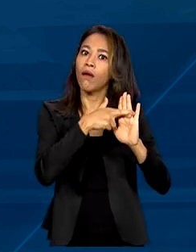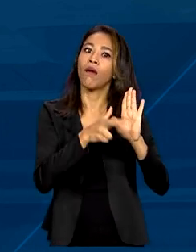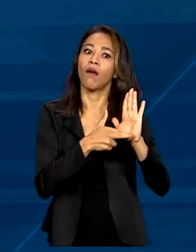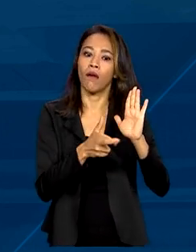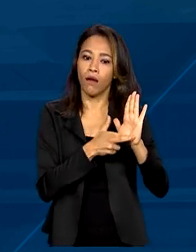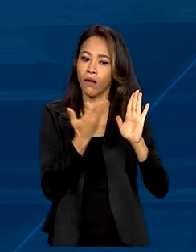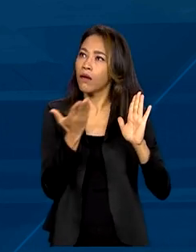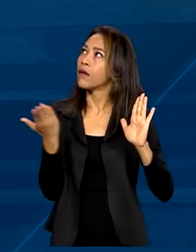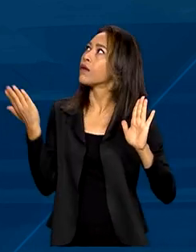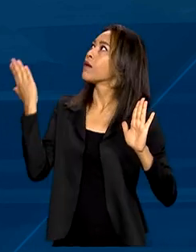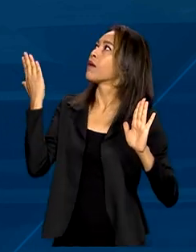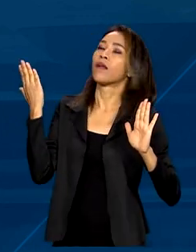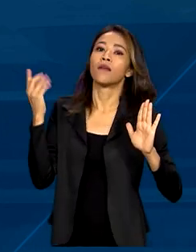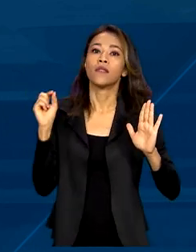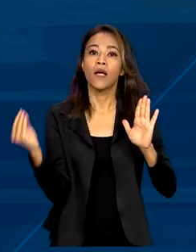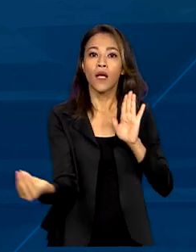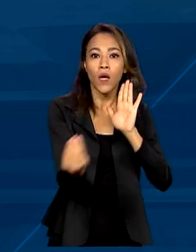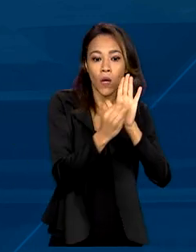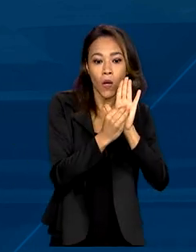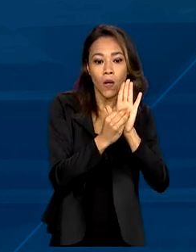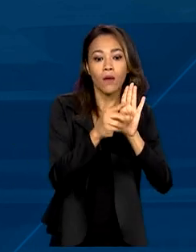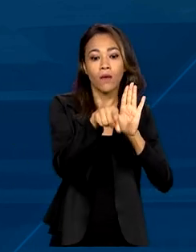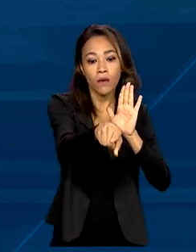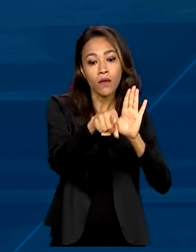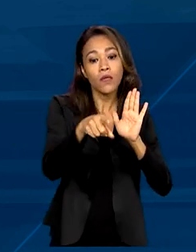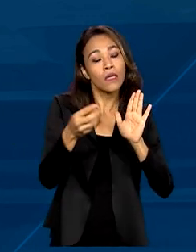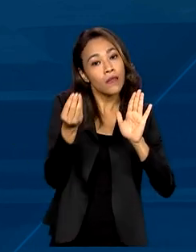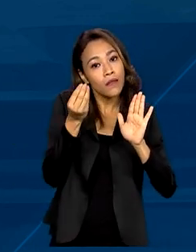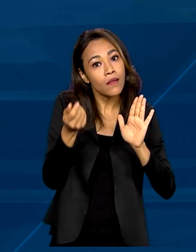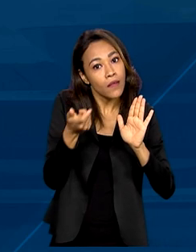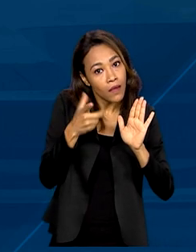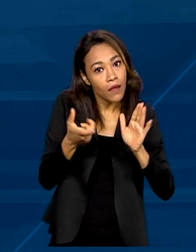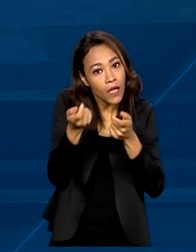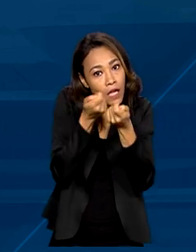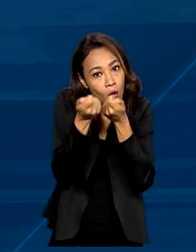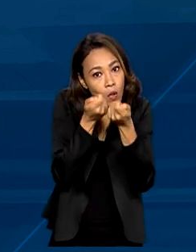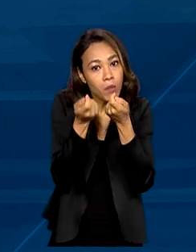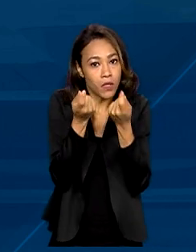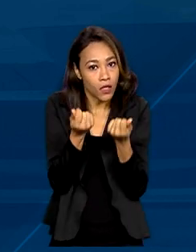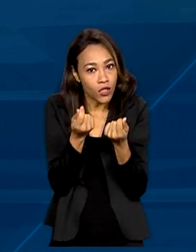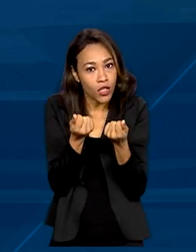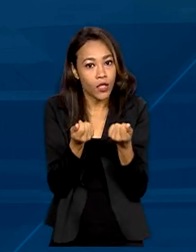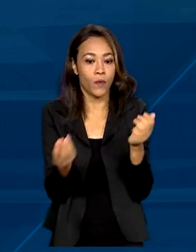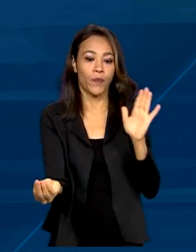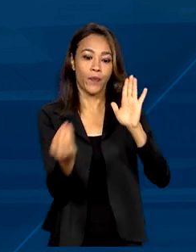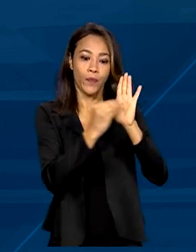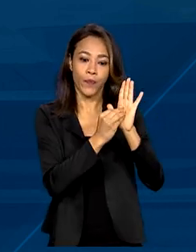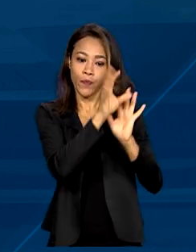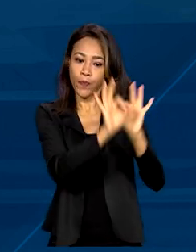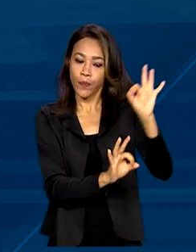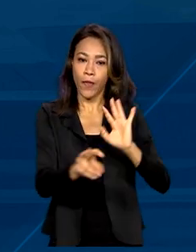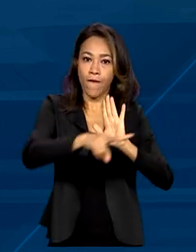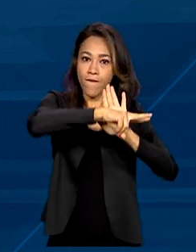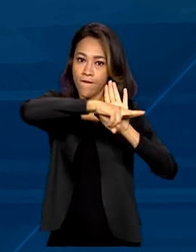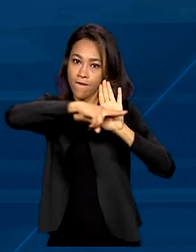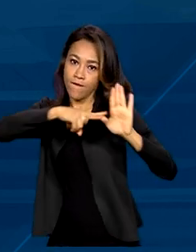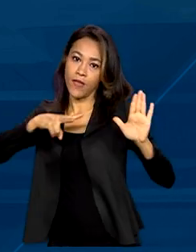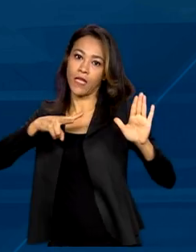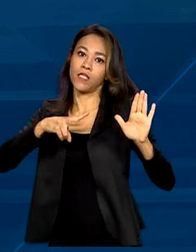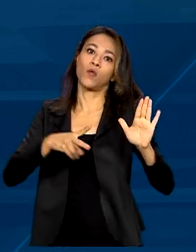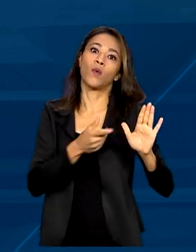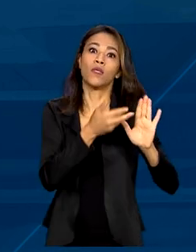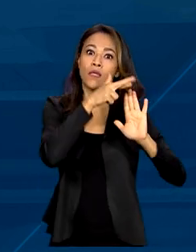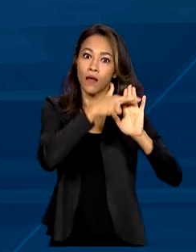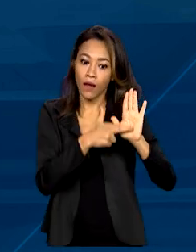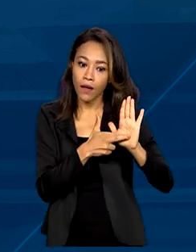LDO fixa o montante de recursos que o governo pretende economizar. Traça regras, vedações, autoriza